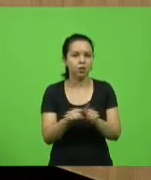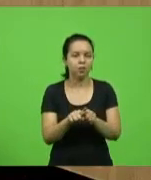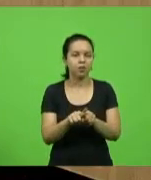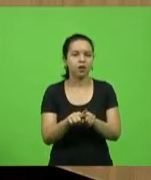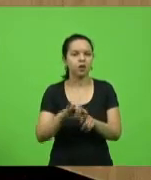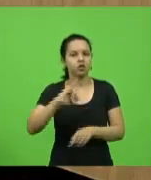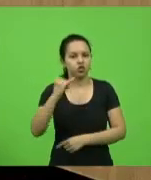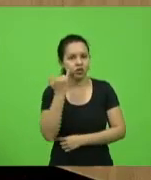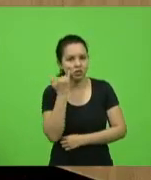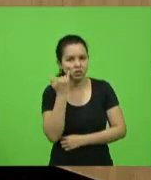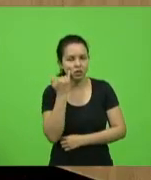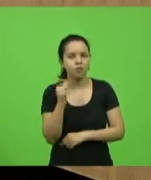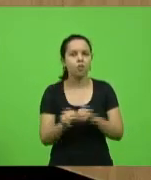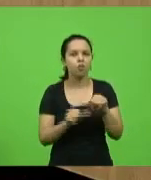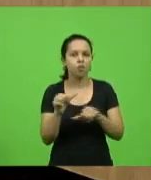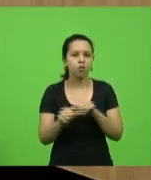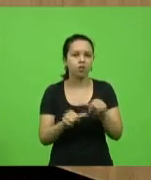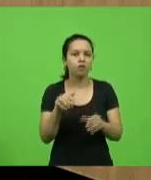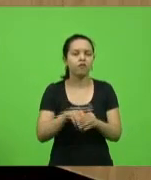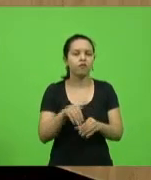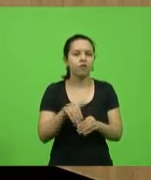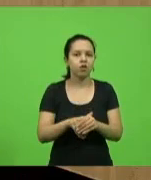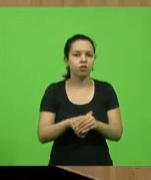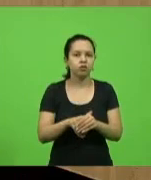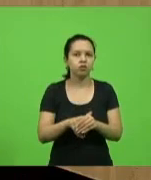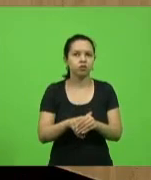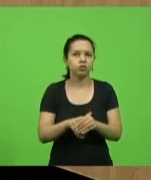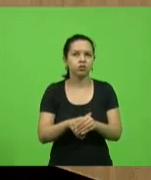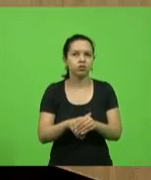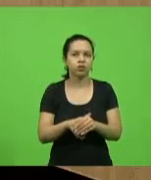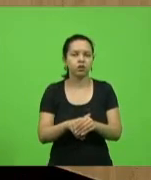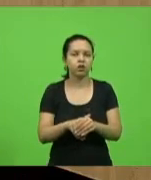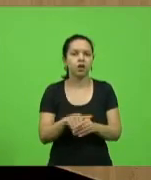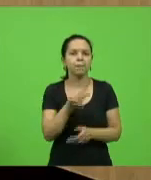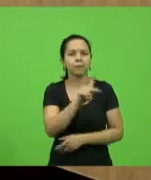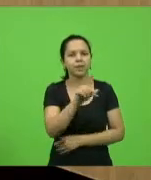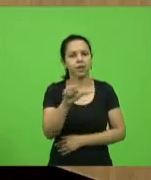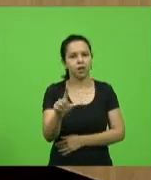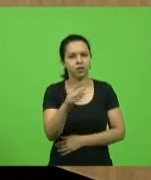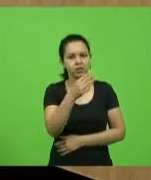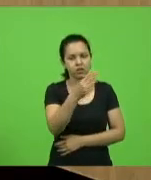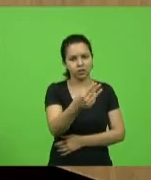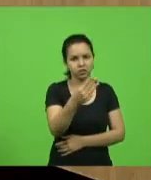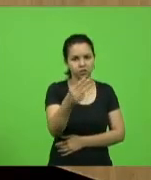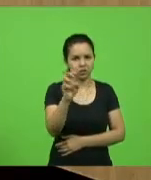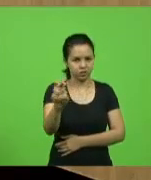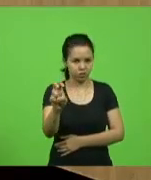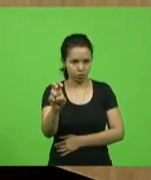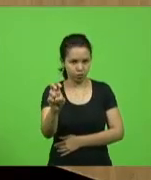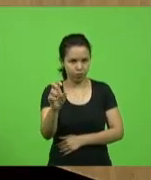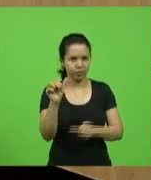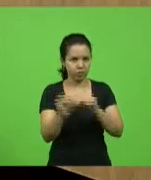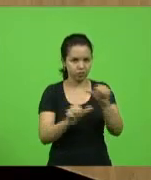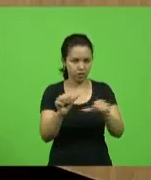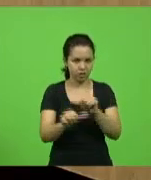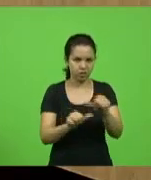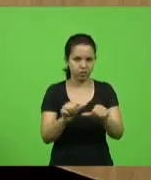qual a retificação de voto que desejam, porque houve uma... É no PL 335. Que altera